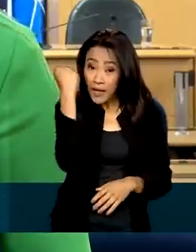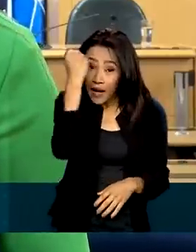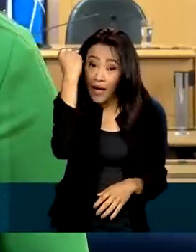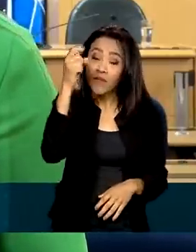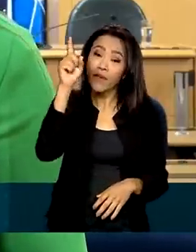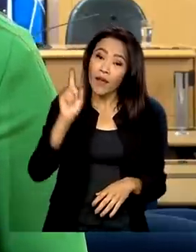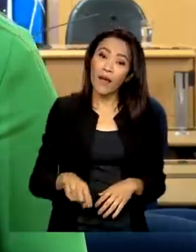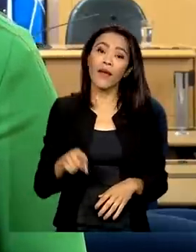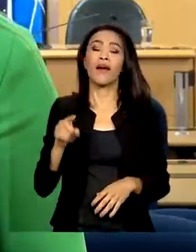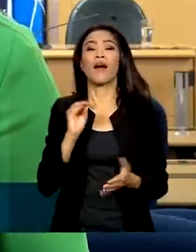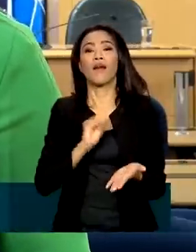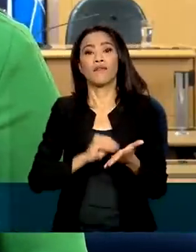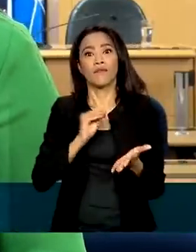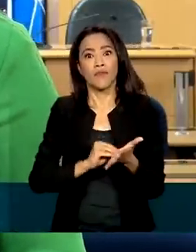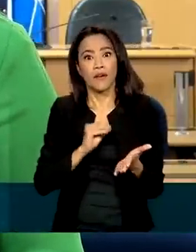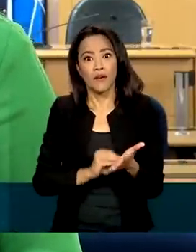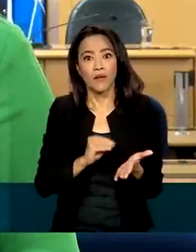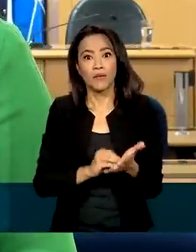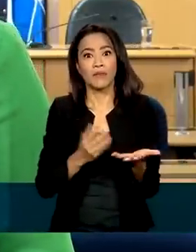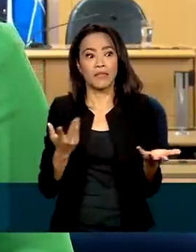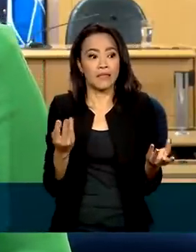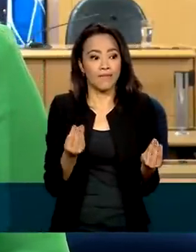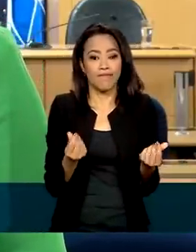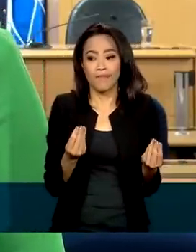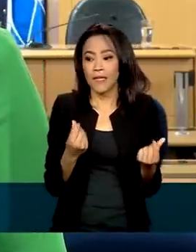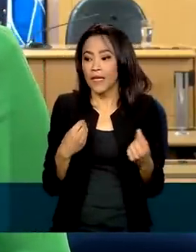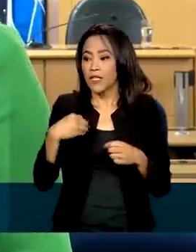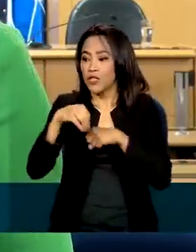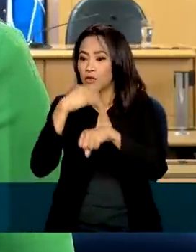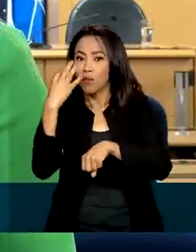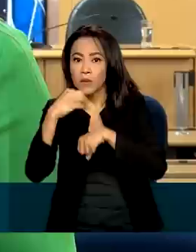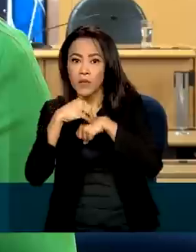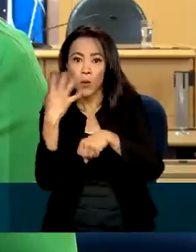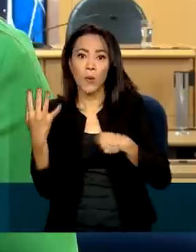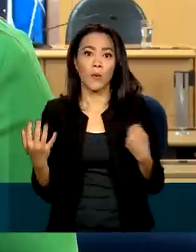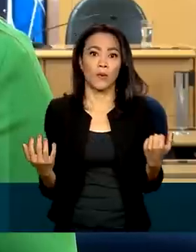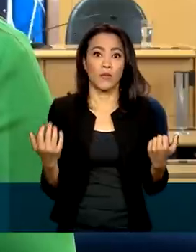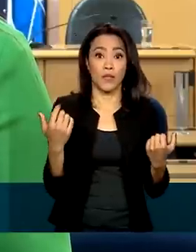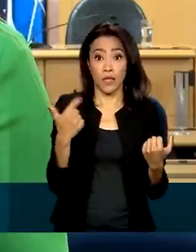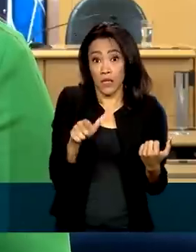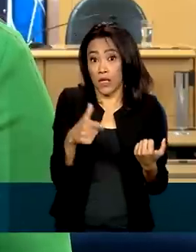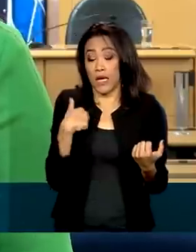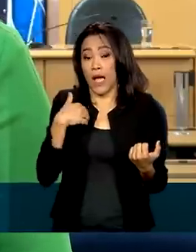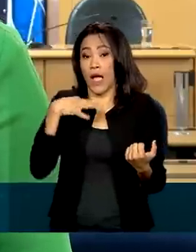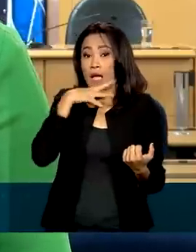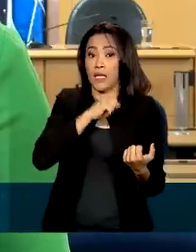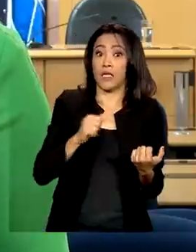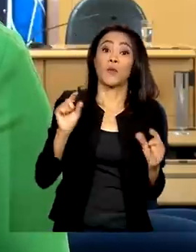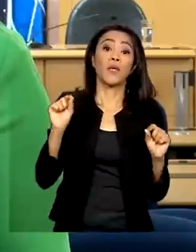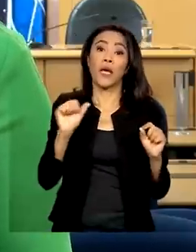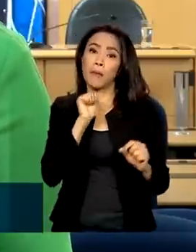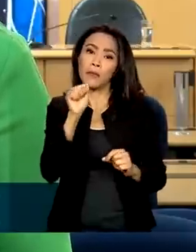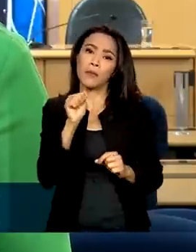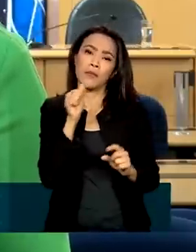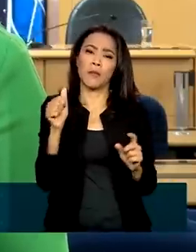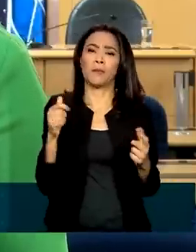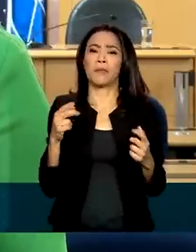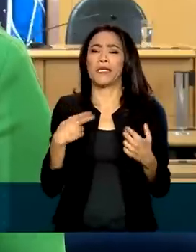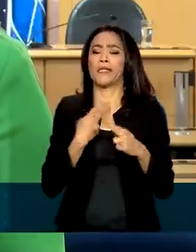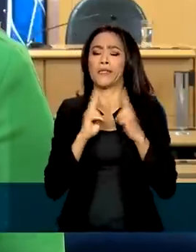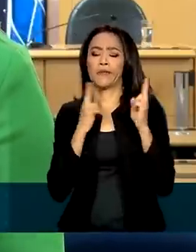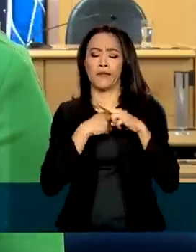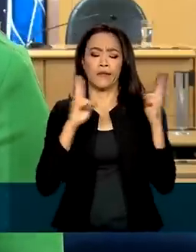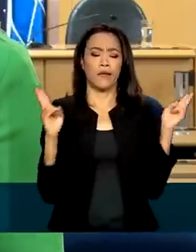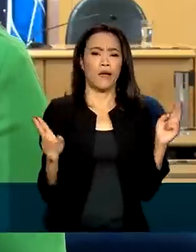precariedade menstrual. Além da desinformação provocada pela crença de que a menstruação deve ser invisível